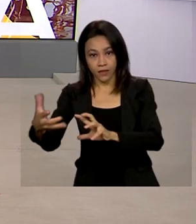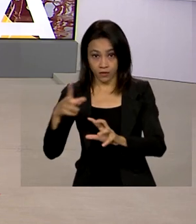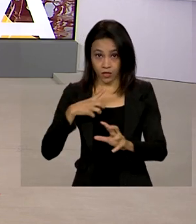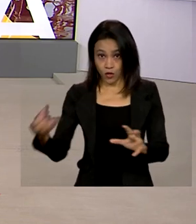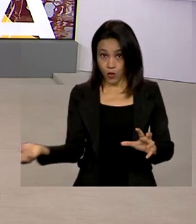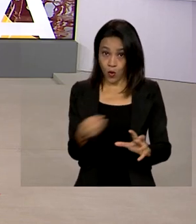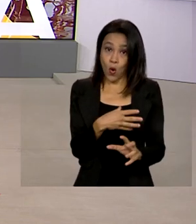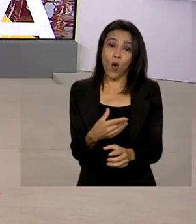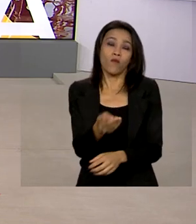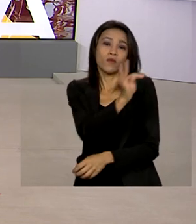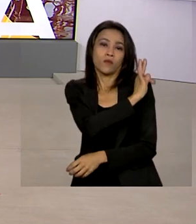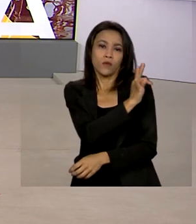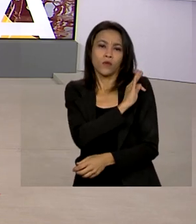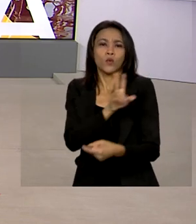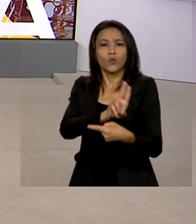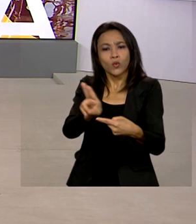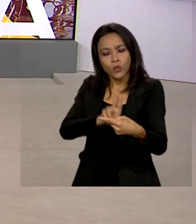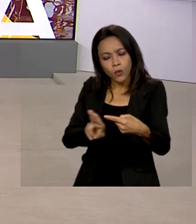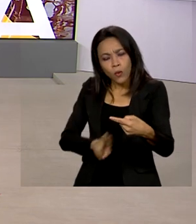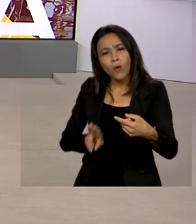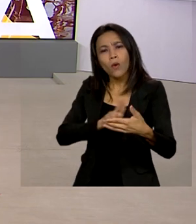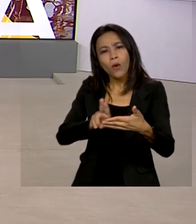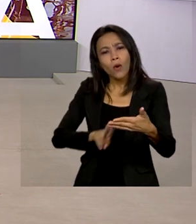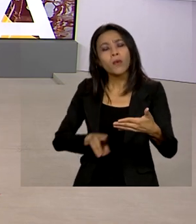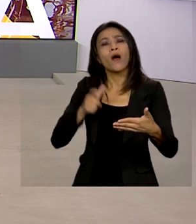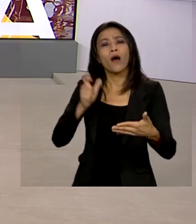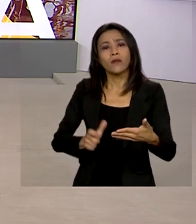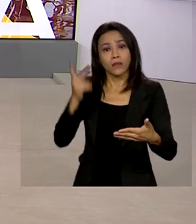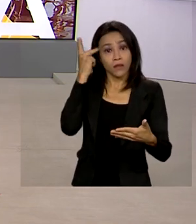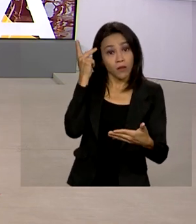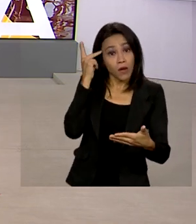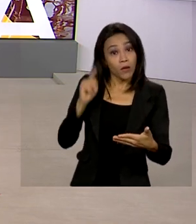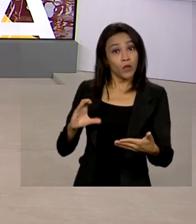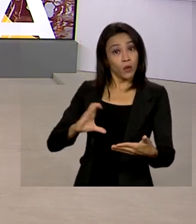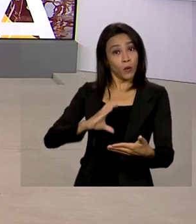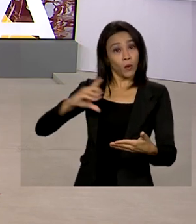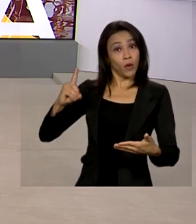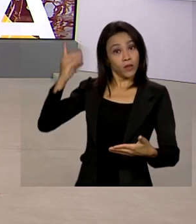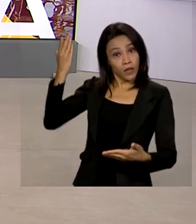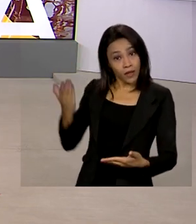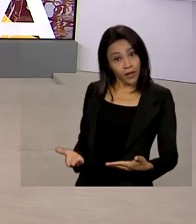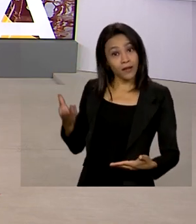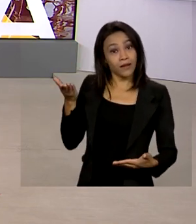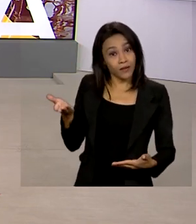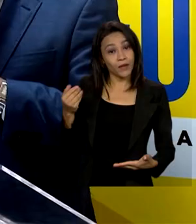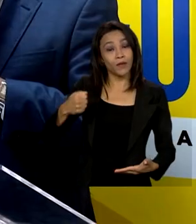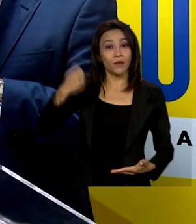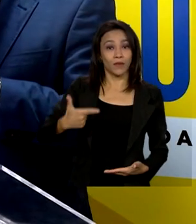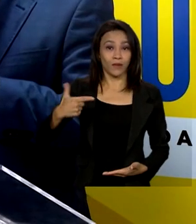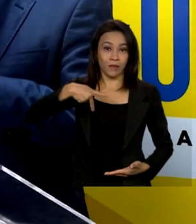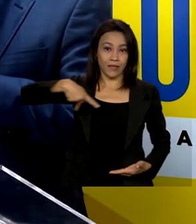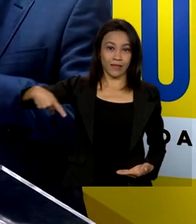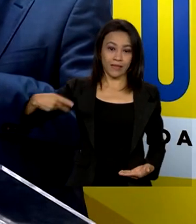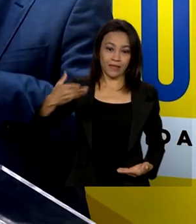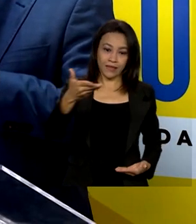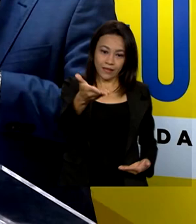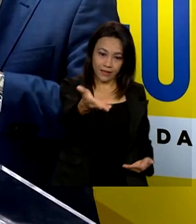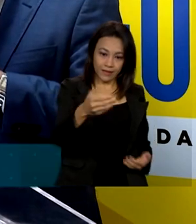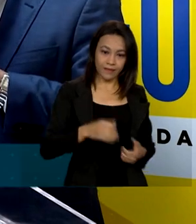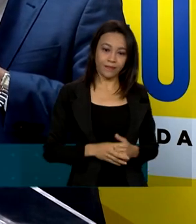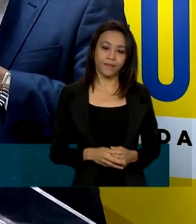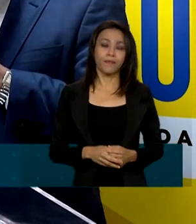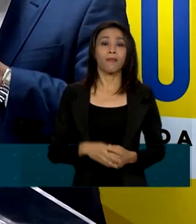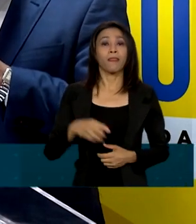Os nomes foram anunciados em São Paulo pelo vice-presidente eleito e coordenador dos trabalhos, Geraldo Alckmin. Nesta segunda